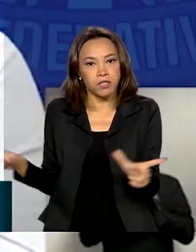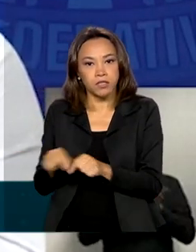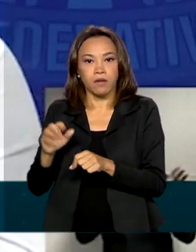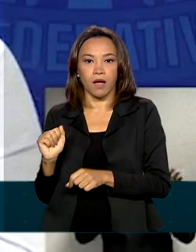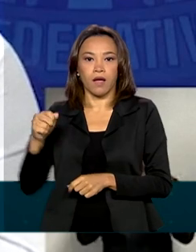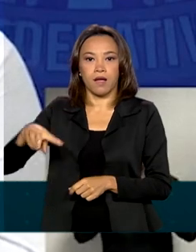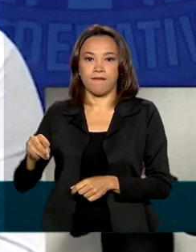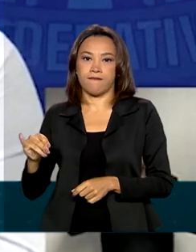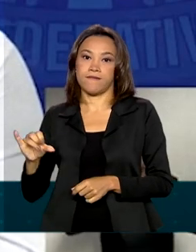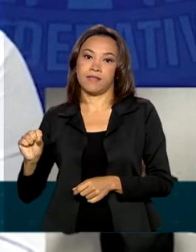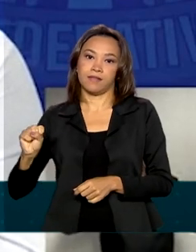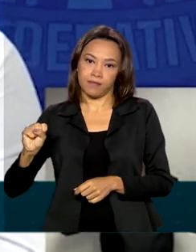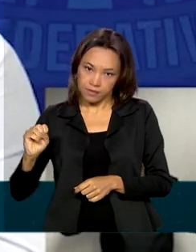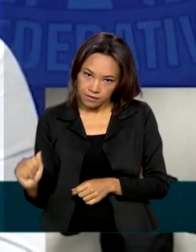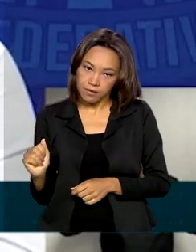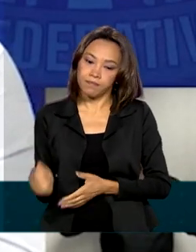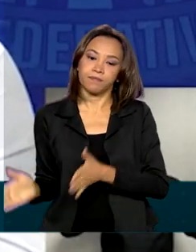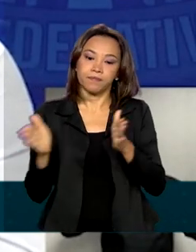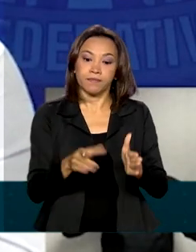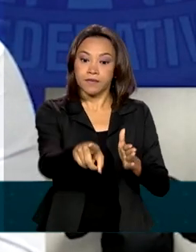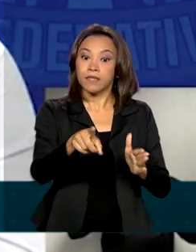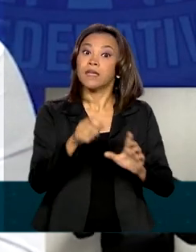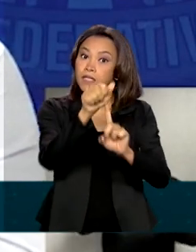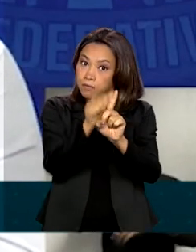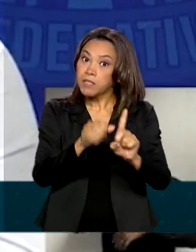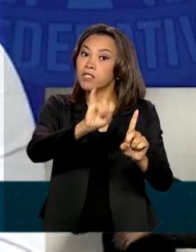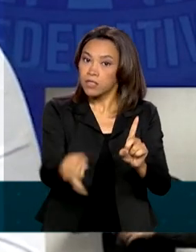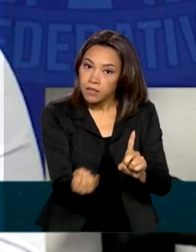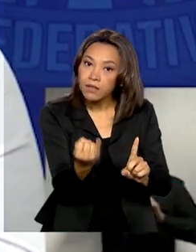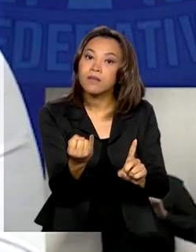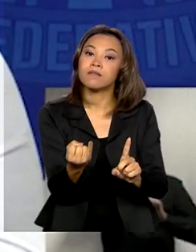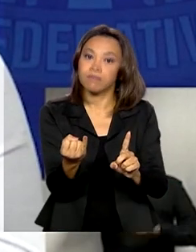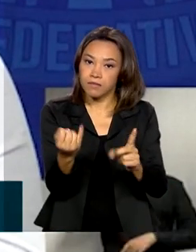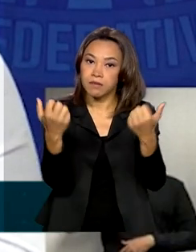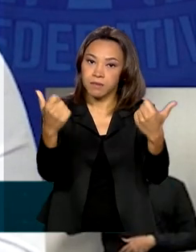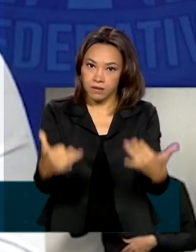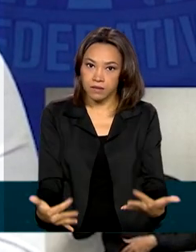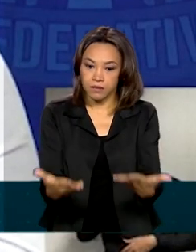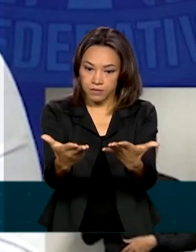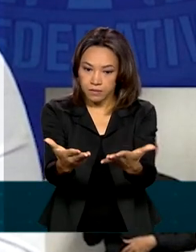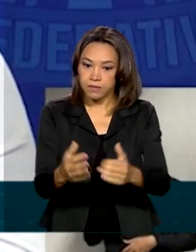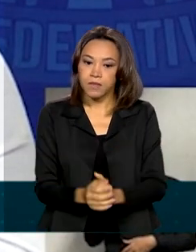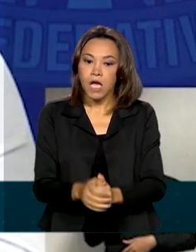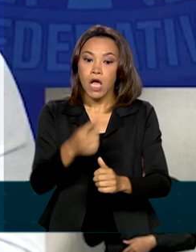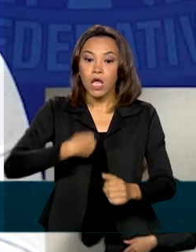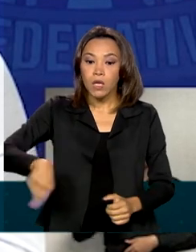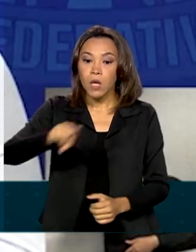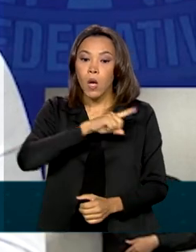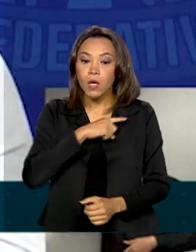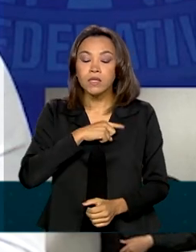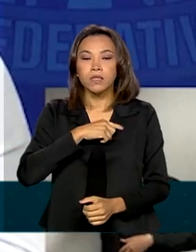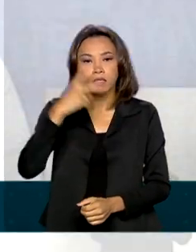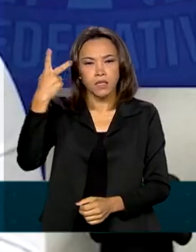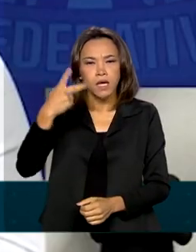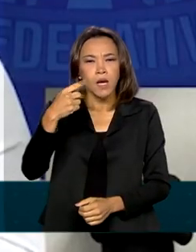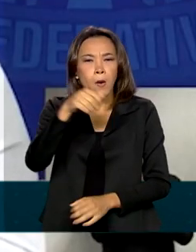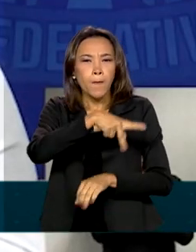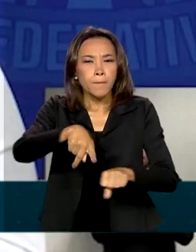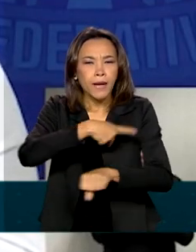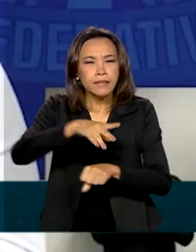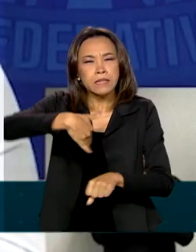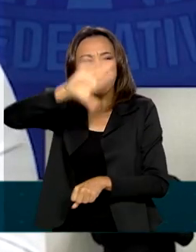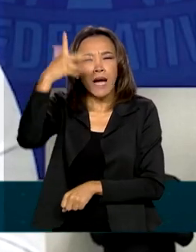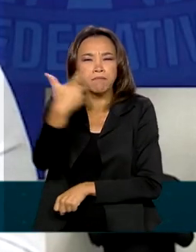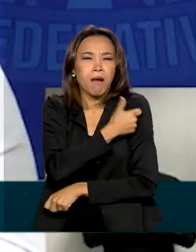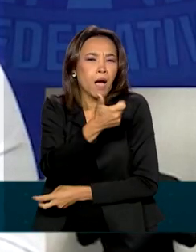janeiro. Tudo isso é janeiro. Numa pernada, somos o país que mais imuniza no mundo. Sem